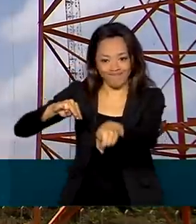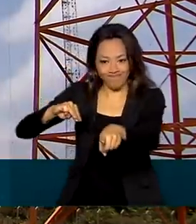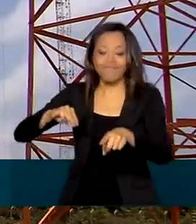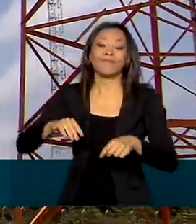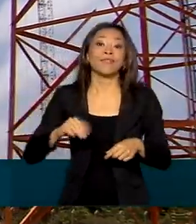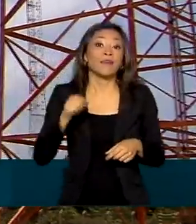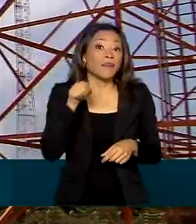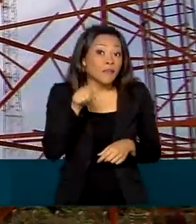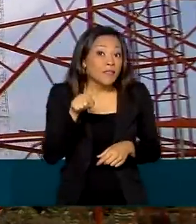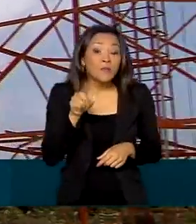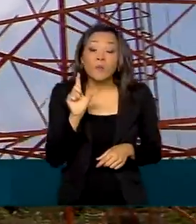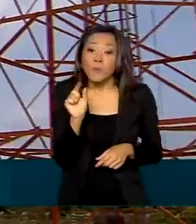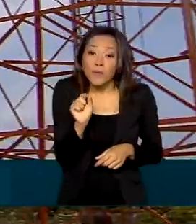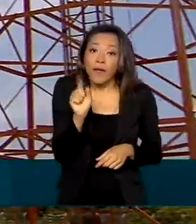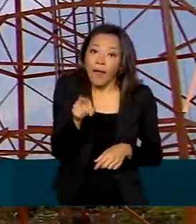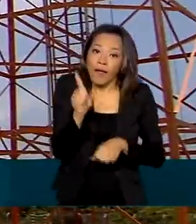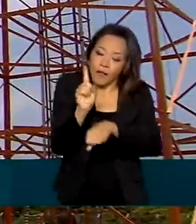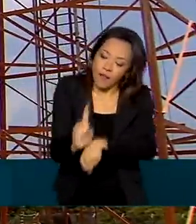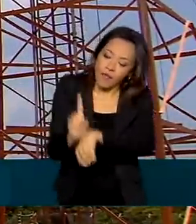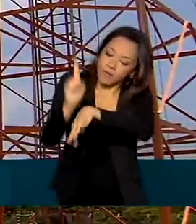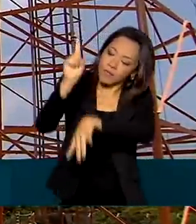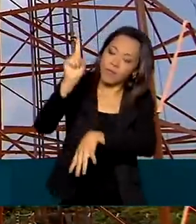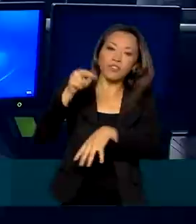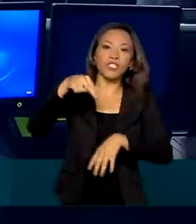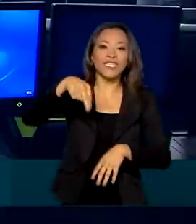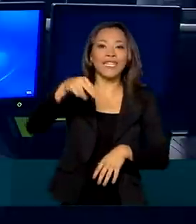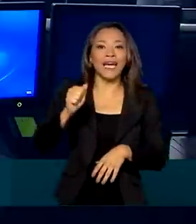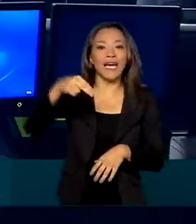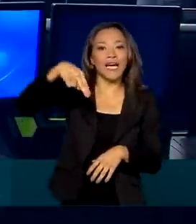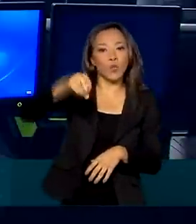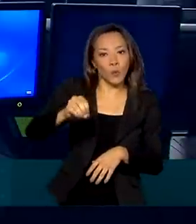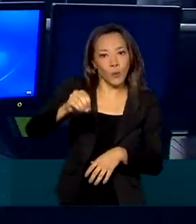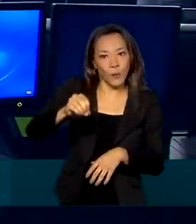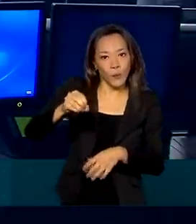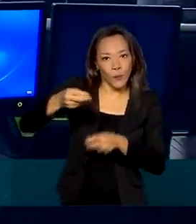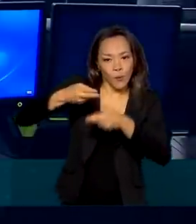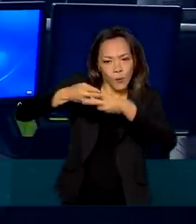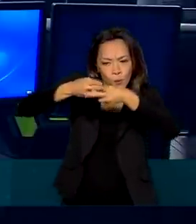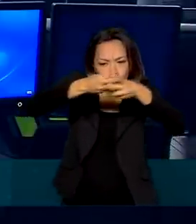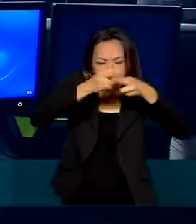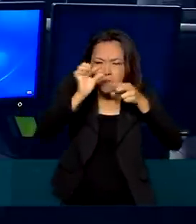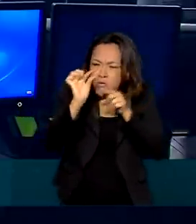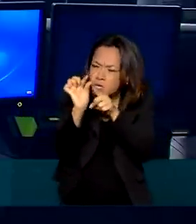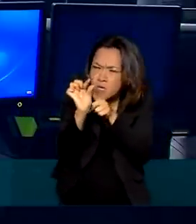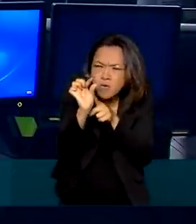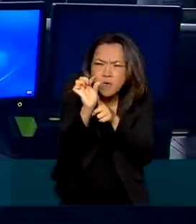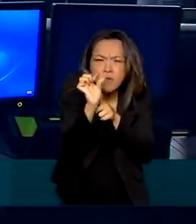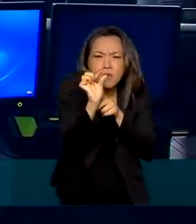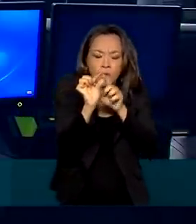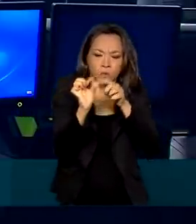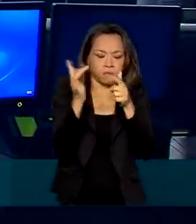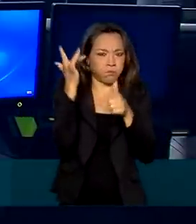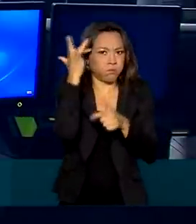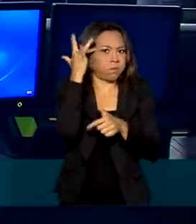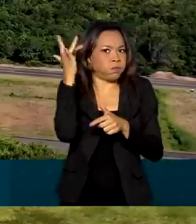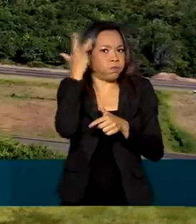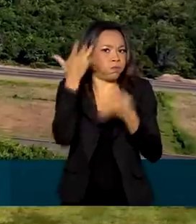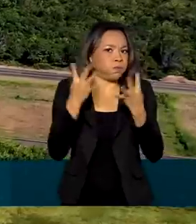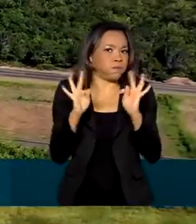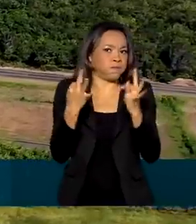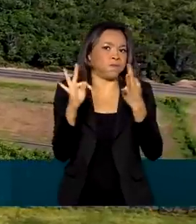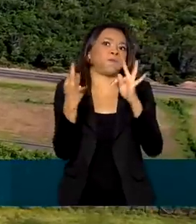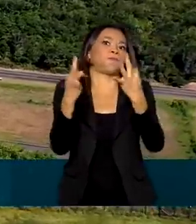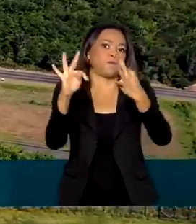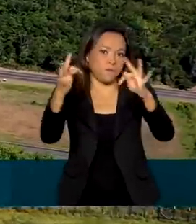prioridades deve ser o lançamento de nanosatélites, equipamentos pequenos, mas que têm alta tecnologia embarcada,